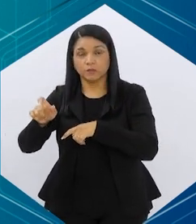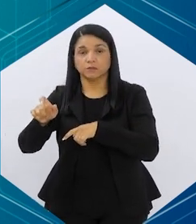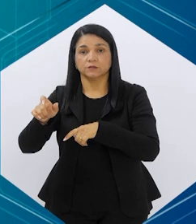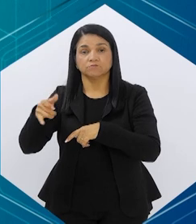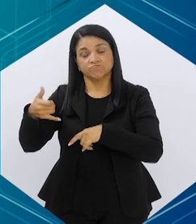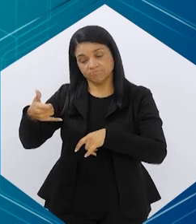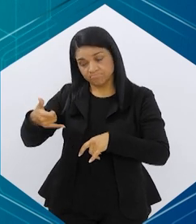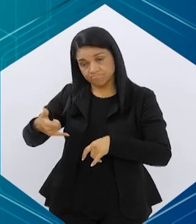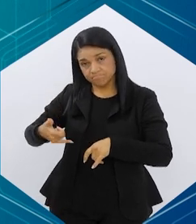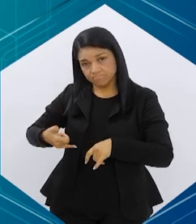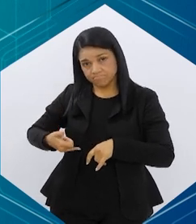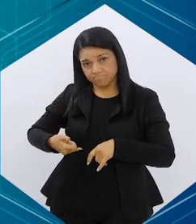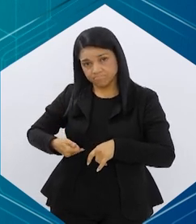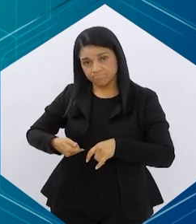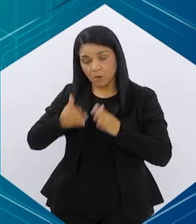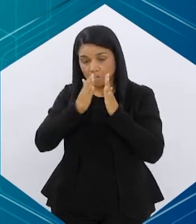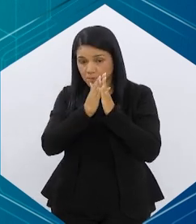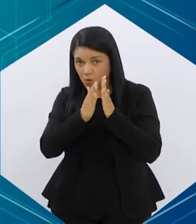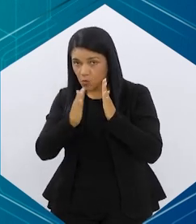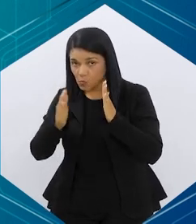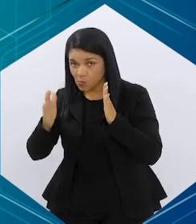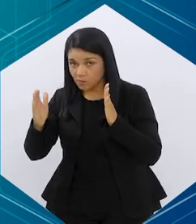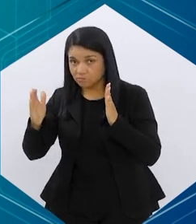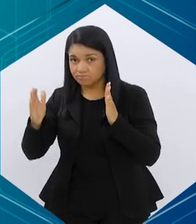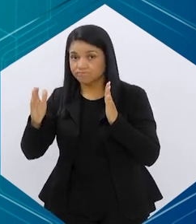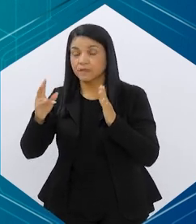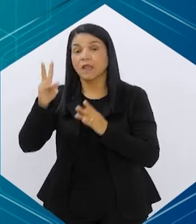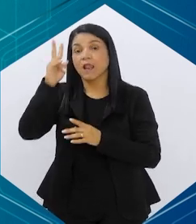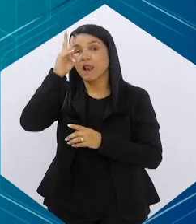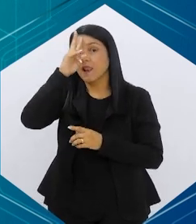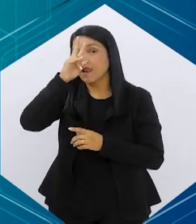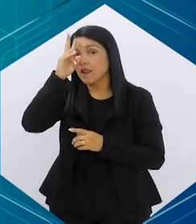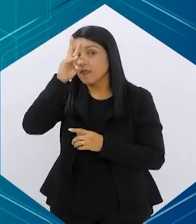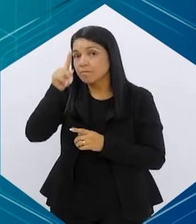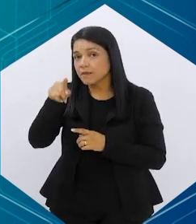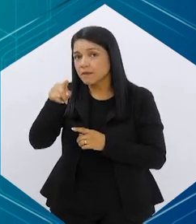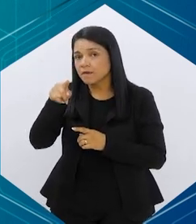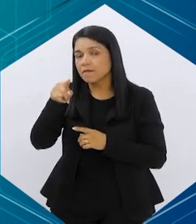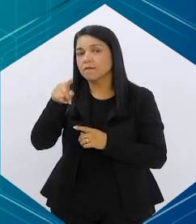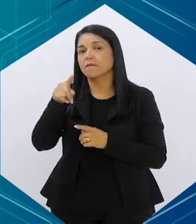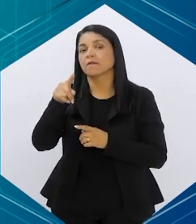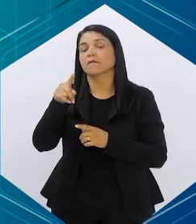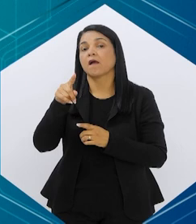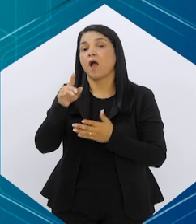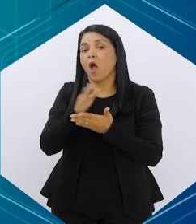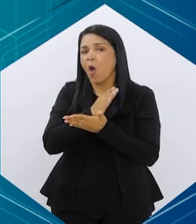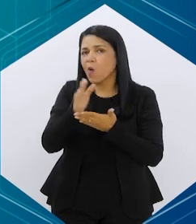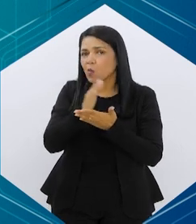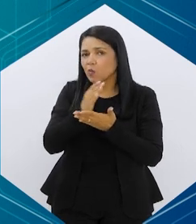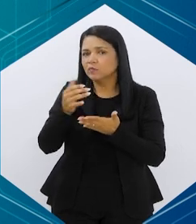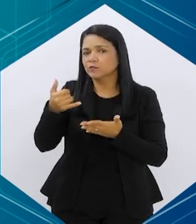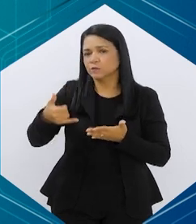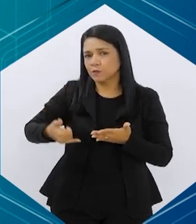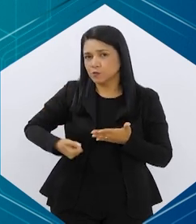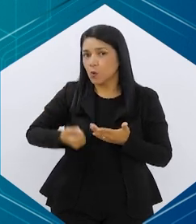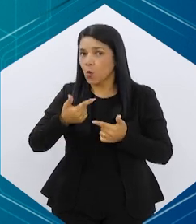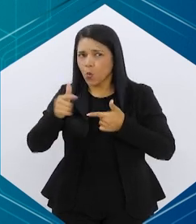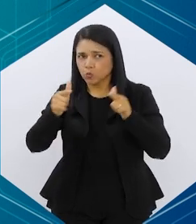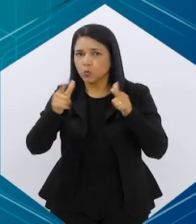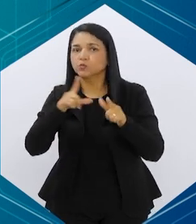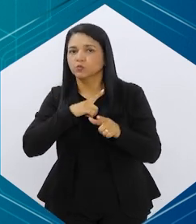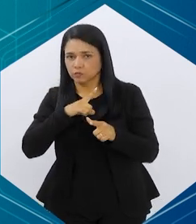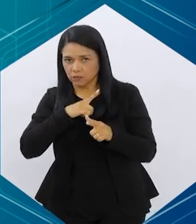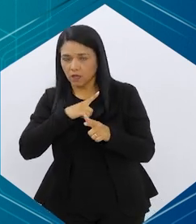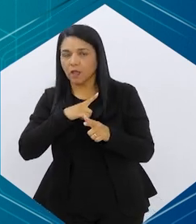medicações por um período prolongado. Lembrar que essas são algumas das medicações, a gente tem outras também,